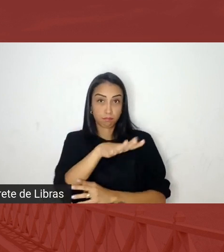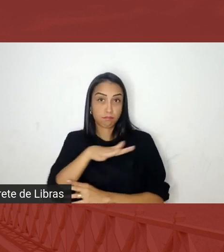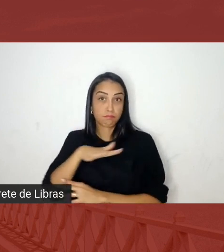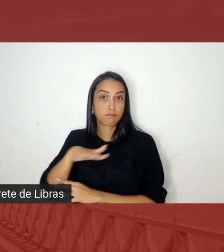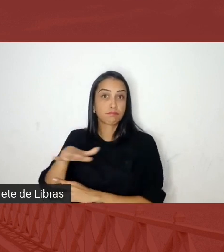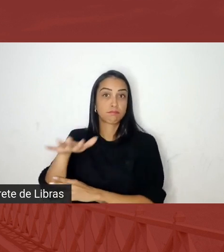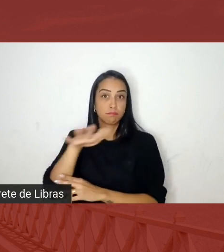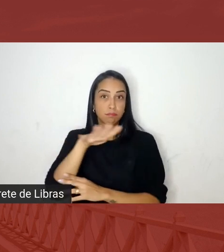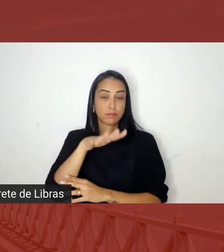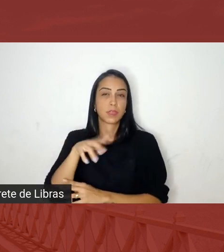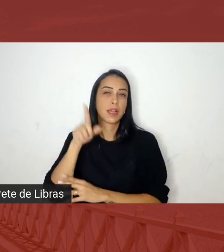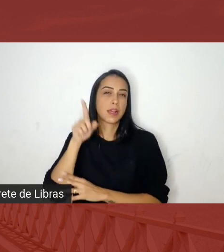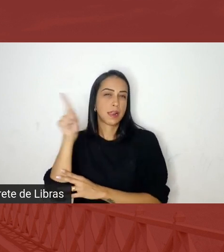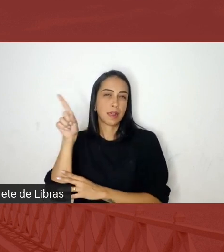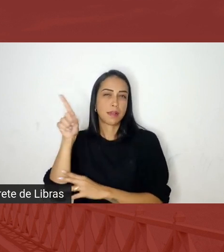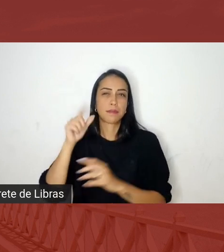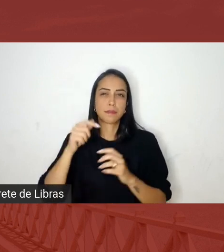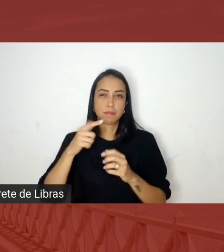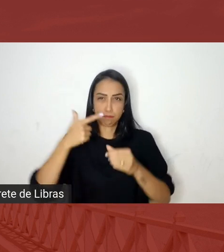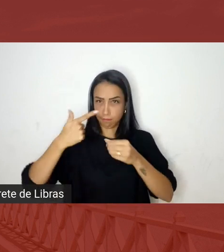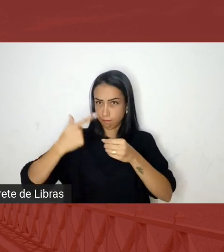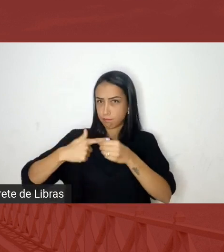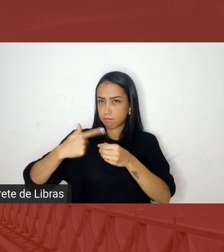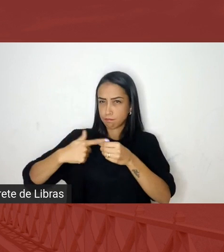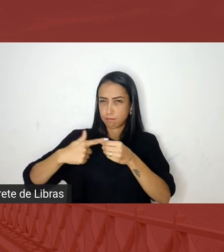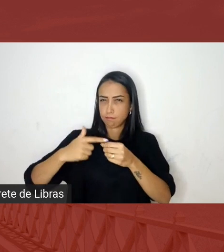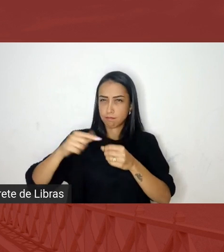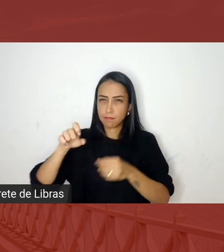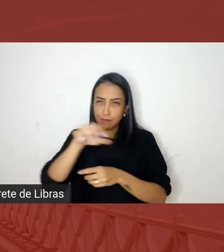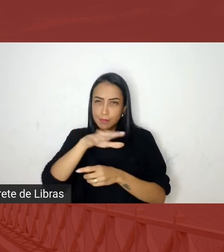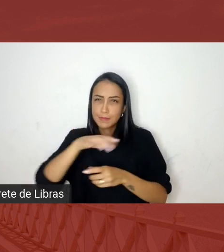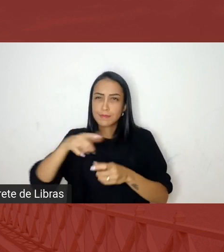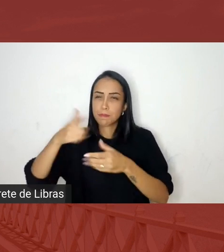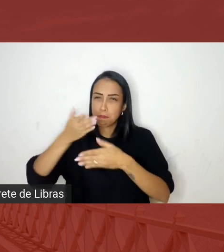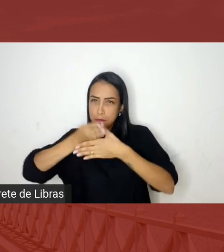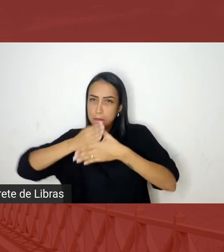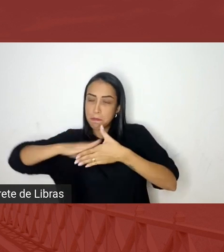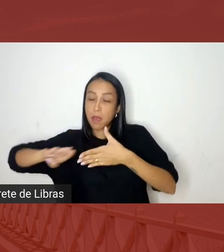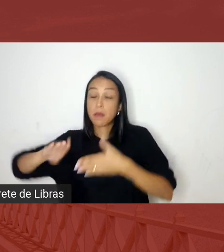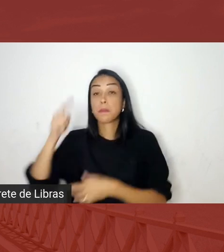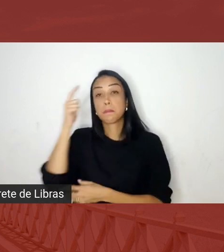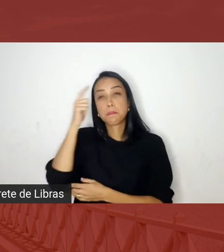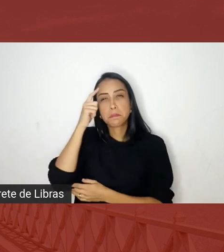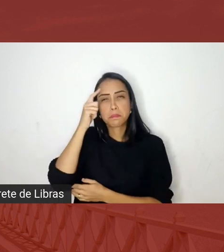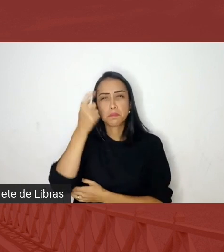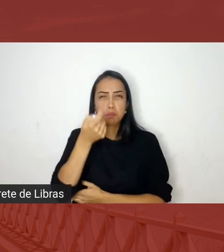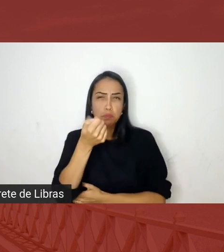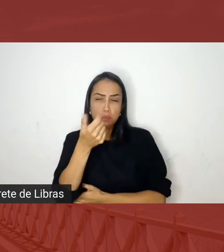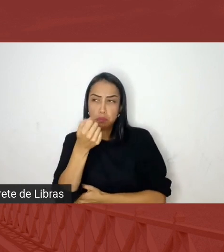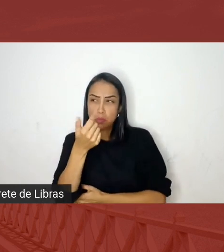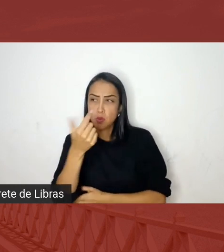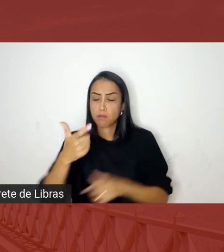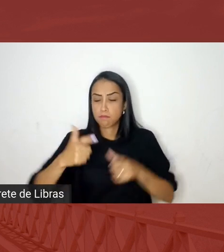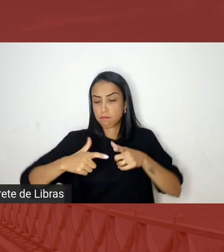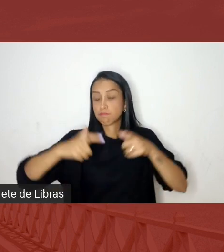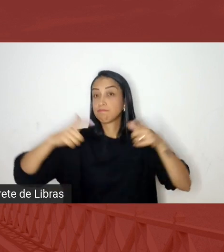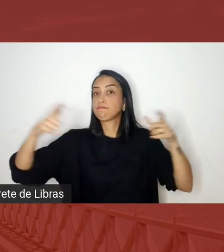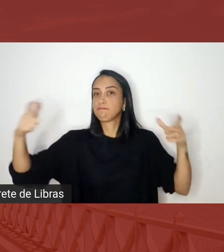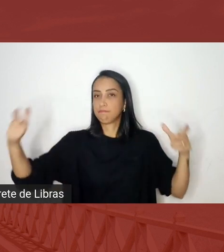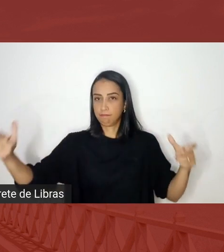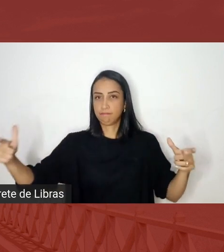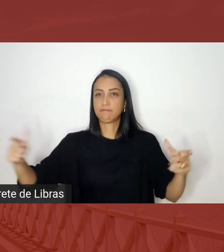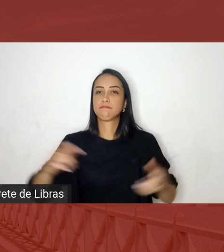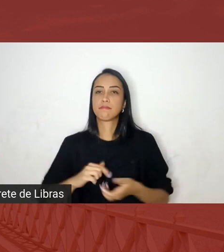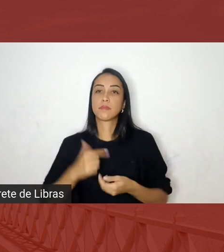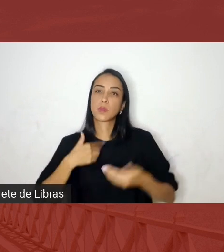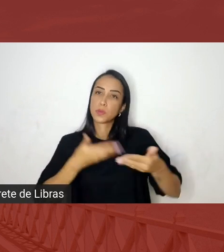vilaboense e pensar a diversidade numa perspectiva um pouco mais global um pouco mais ampla e aí eu nos convido a